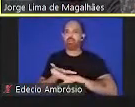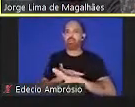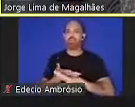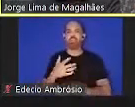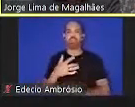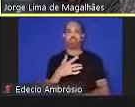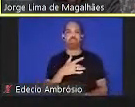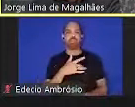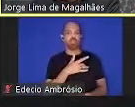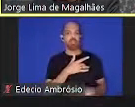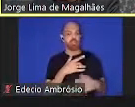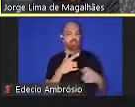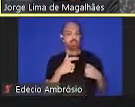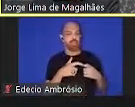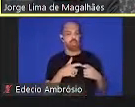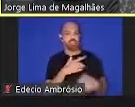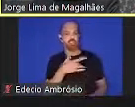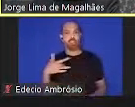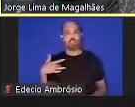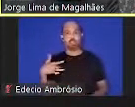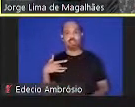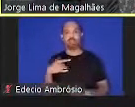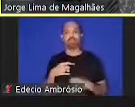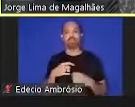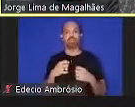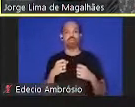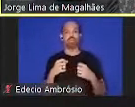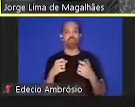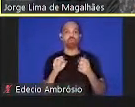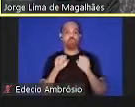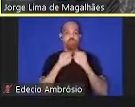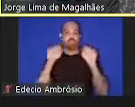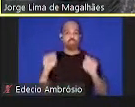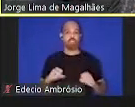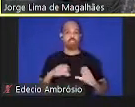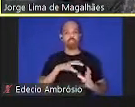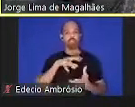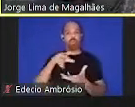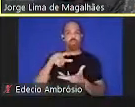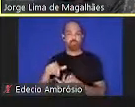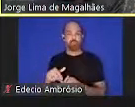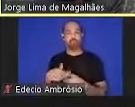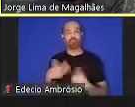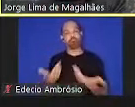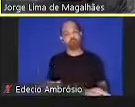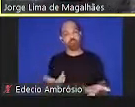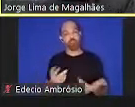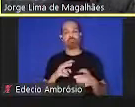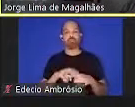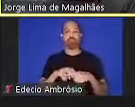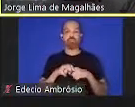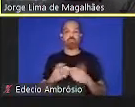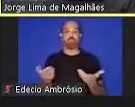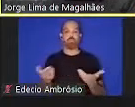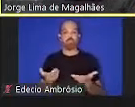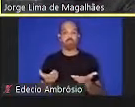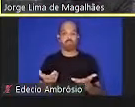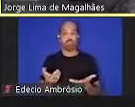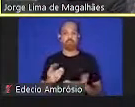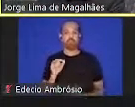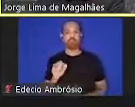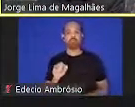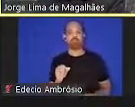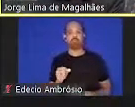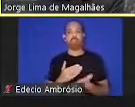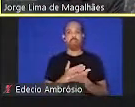sistema global. Nesse sentido, nós estamos abrindo